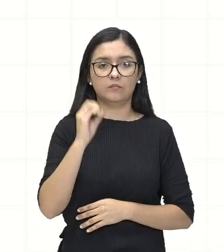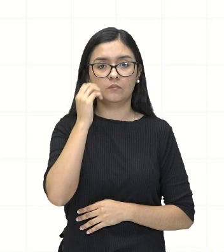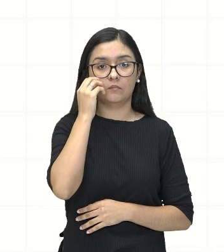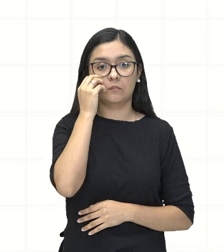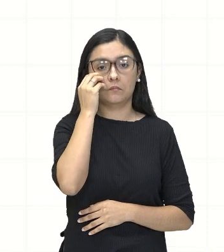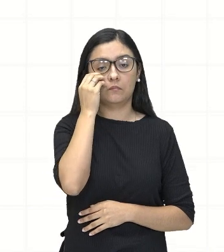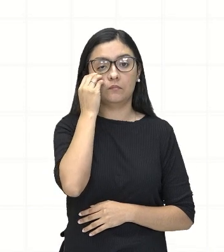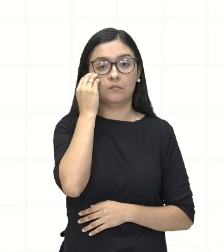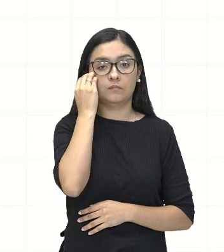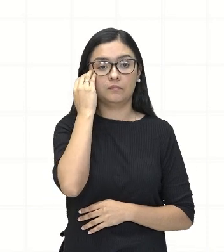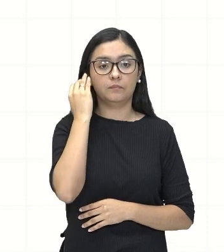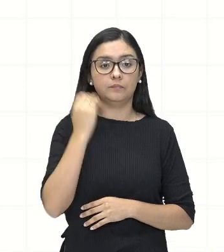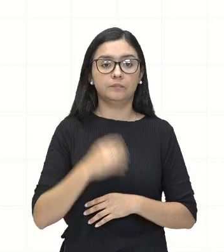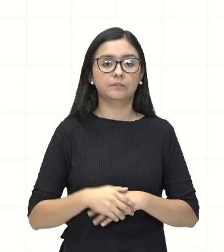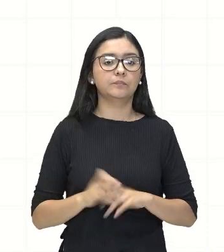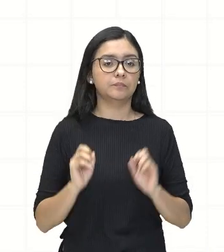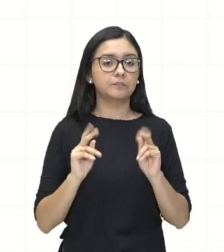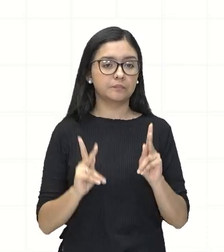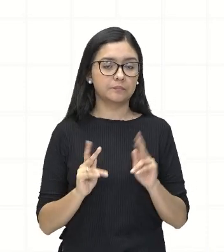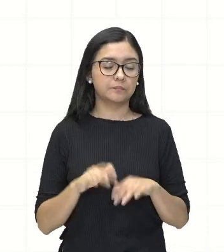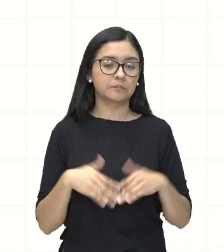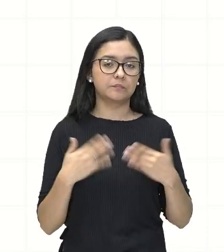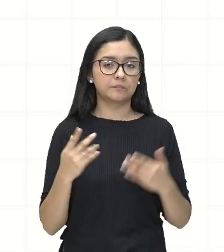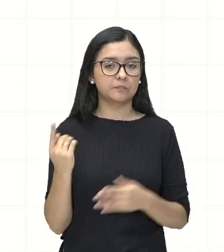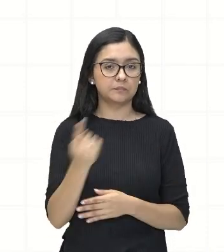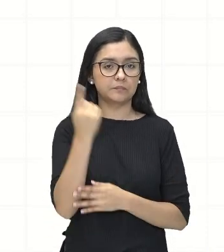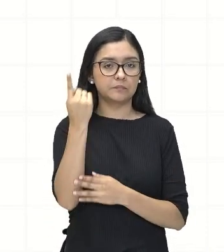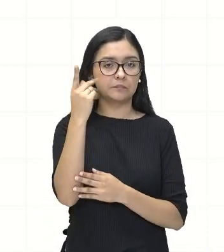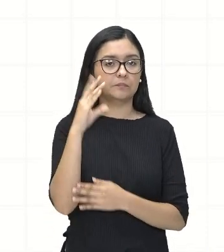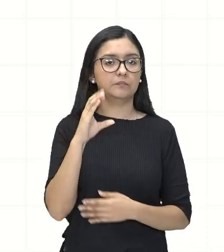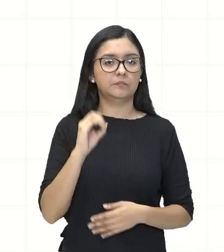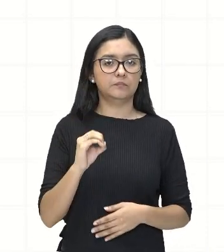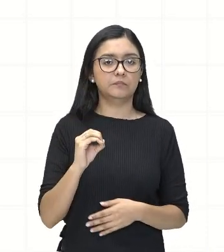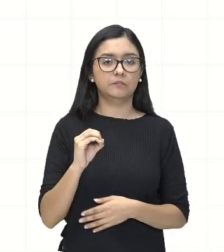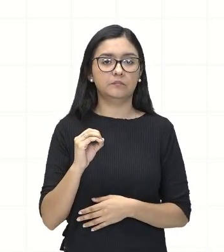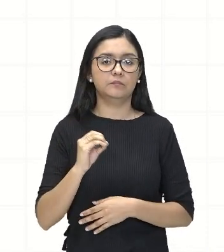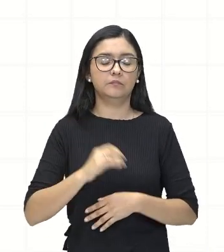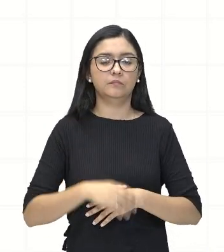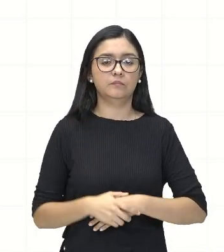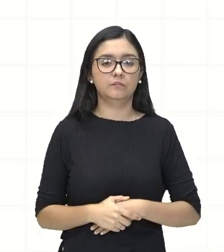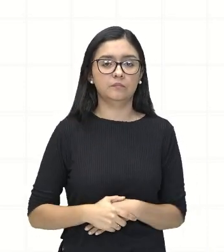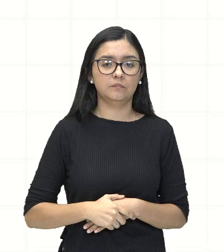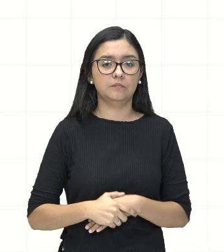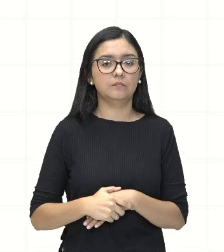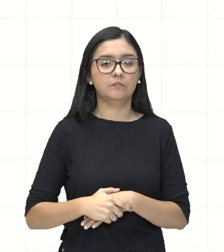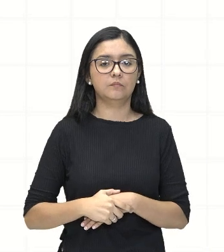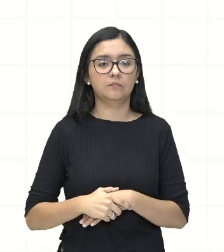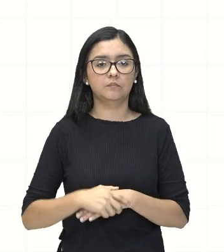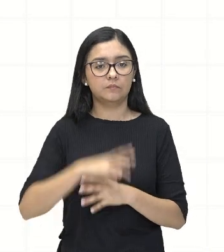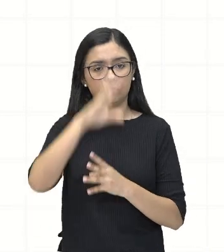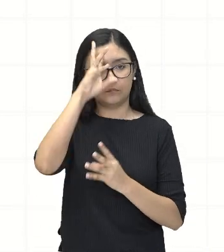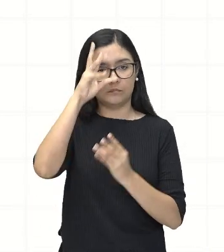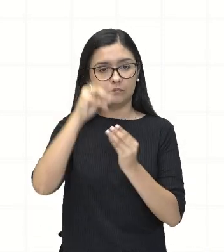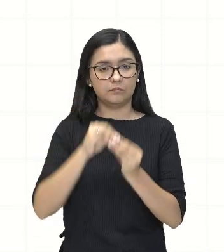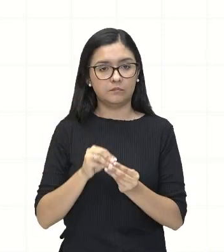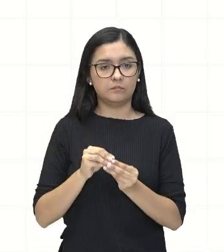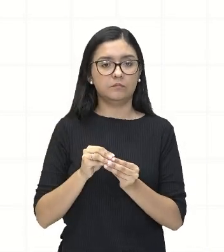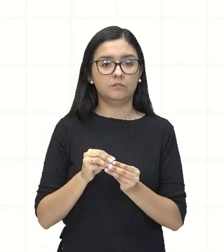Ok? Então, altura zero. A interpretação do problema.